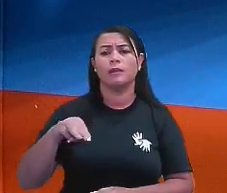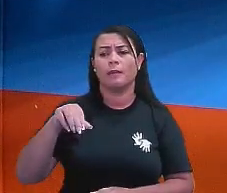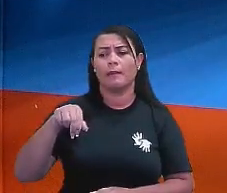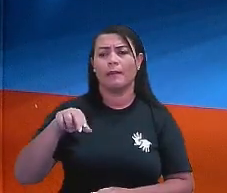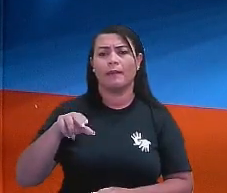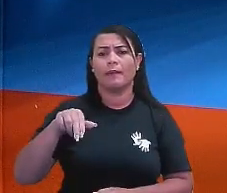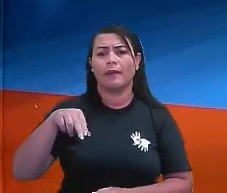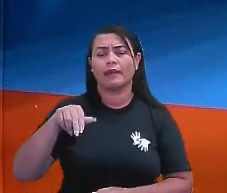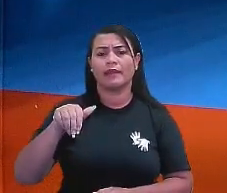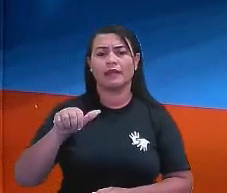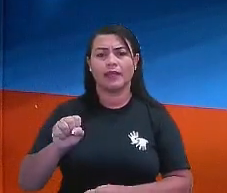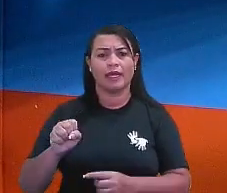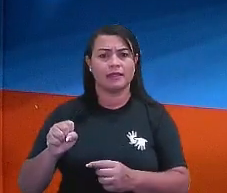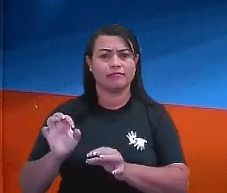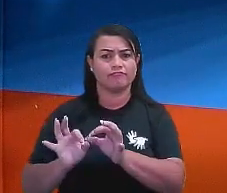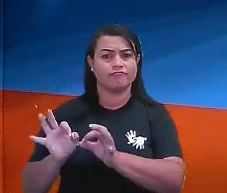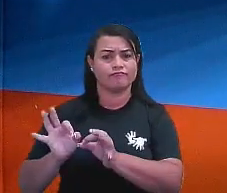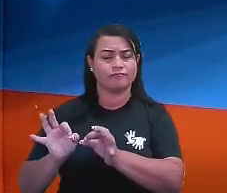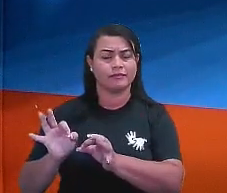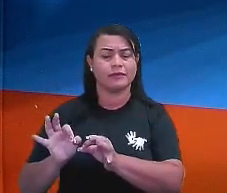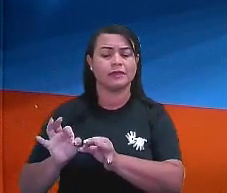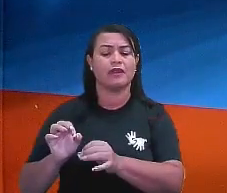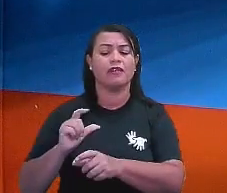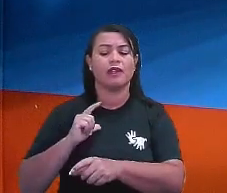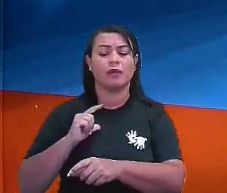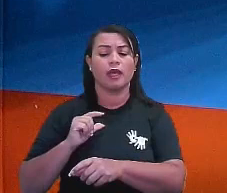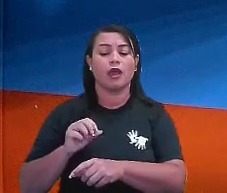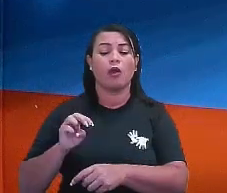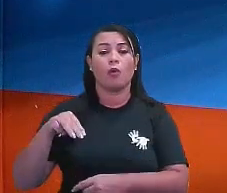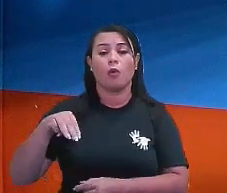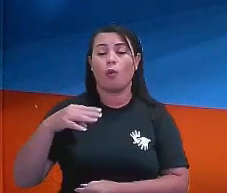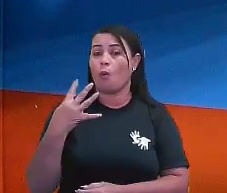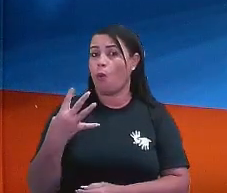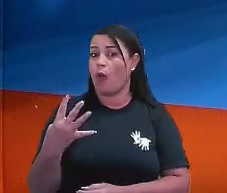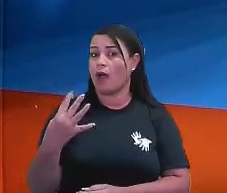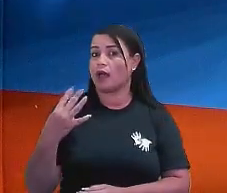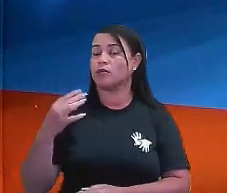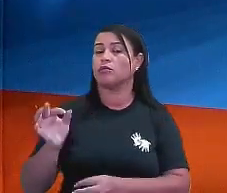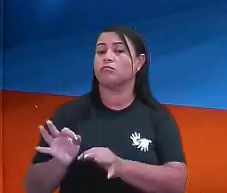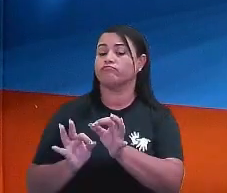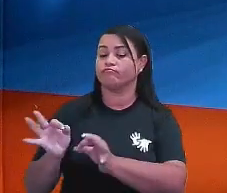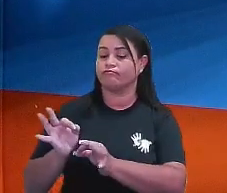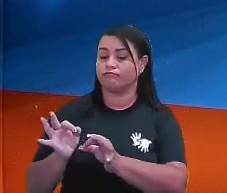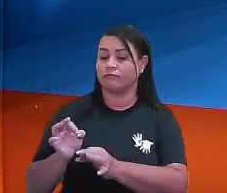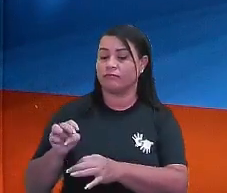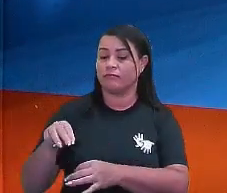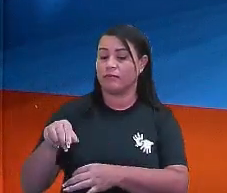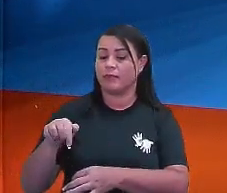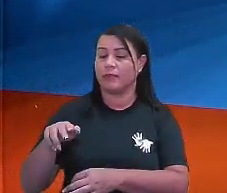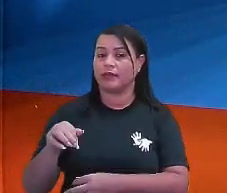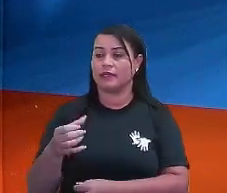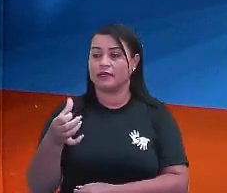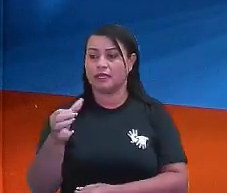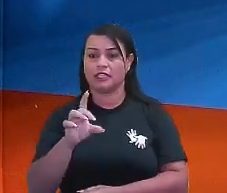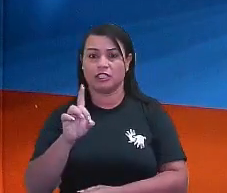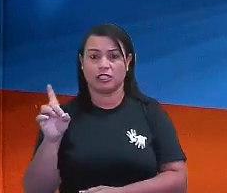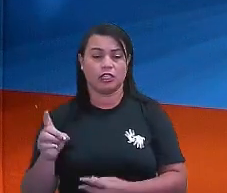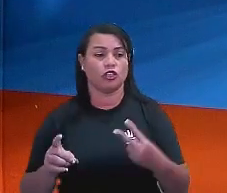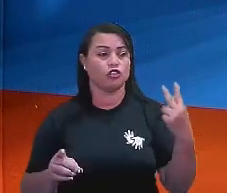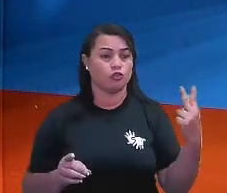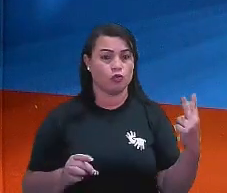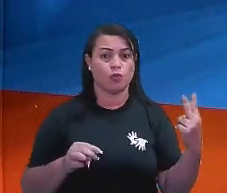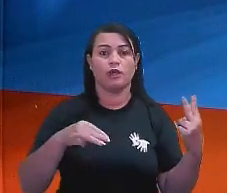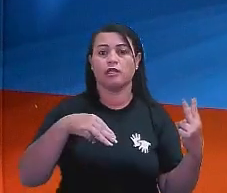gastos irá aumentar. Então, quatro máquinas, seis dias. Duas máquinas, doze